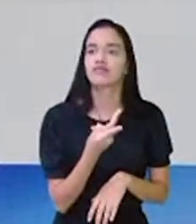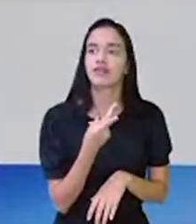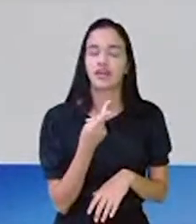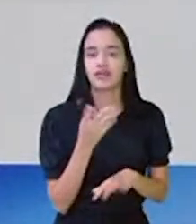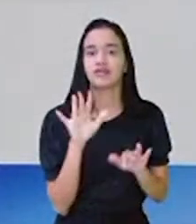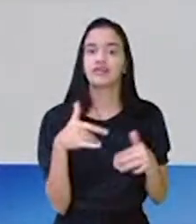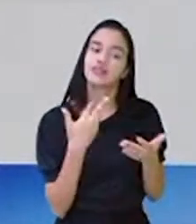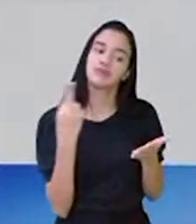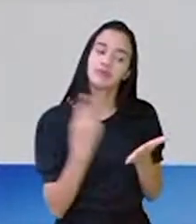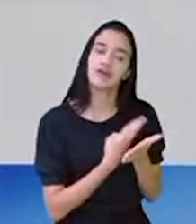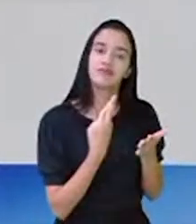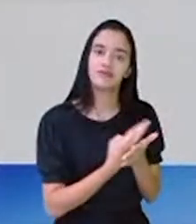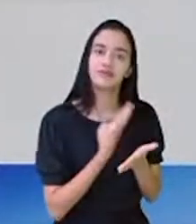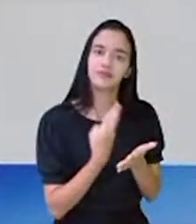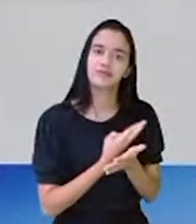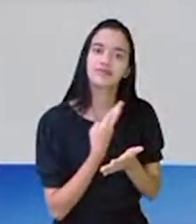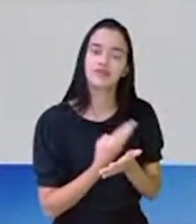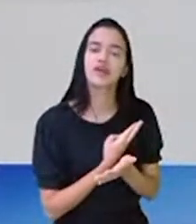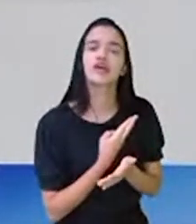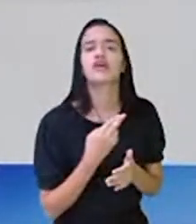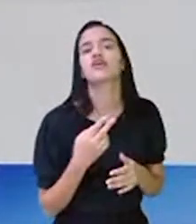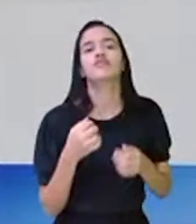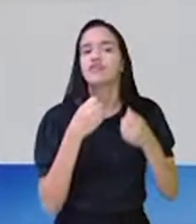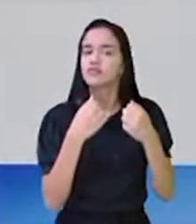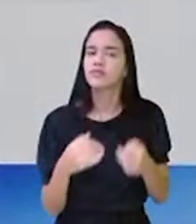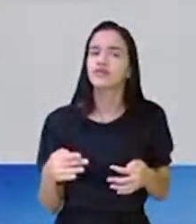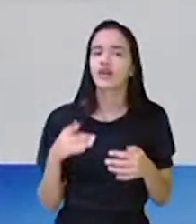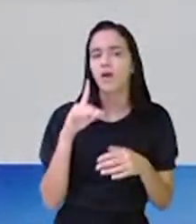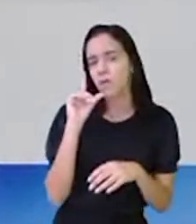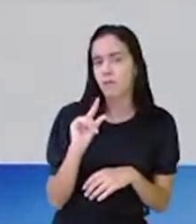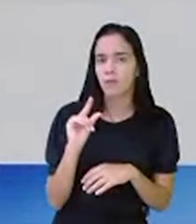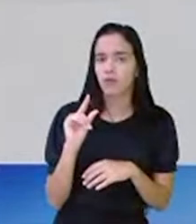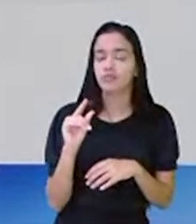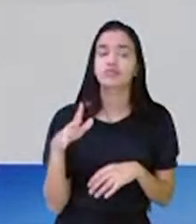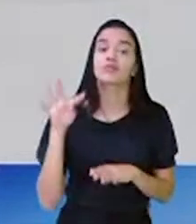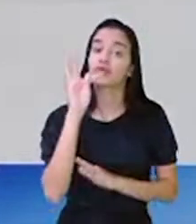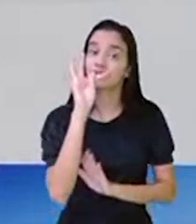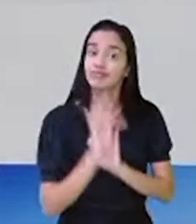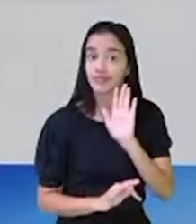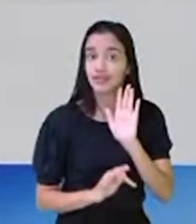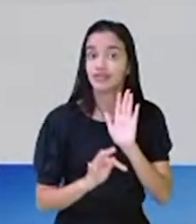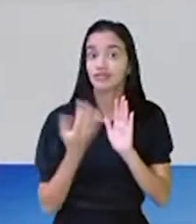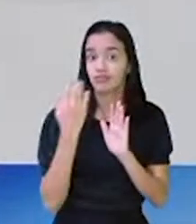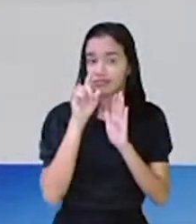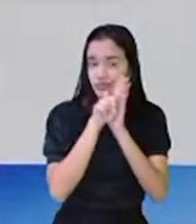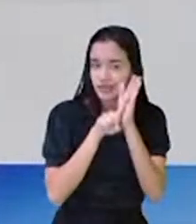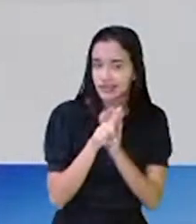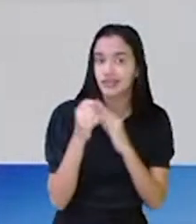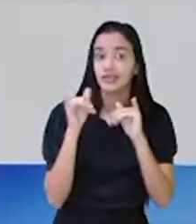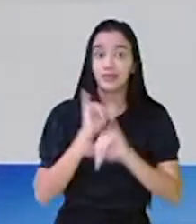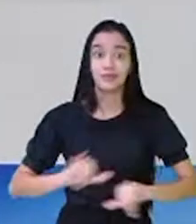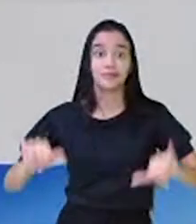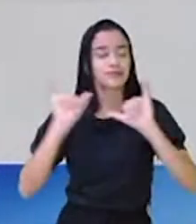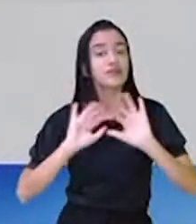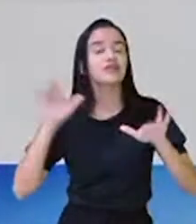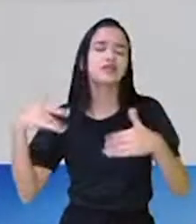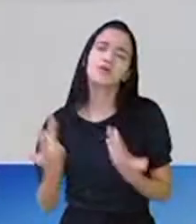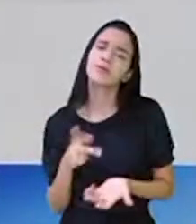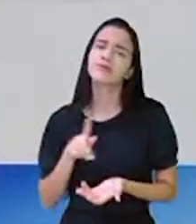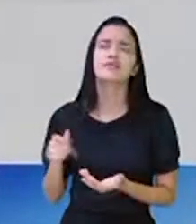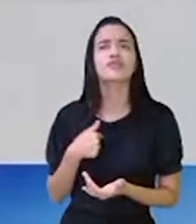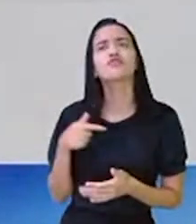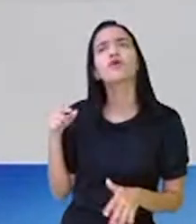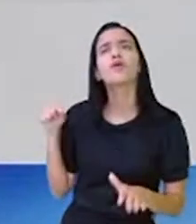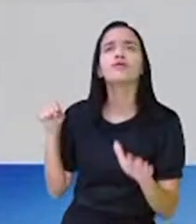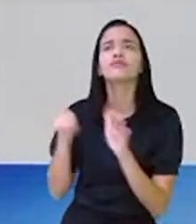já que nós vamos falar, sim, um pouquinho em algumas aulas sobre os textos de divulgação científica. Aí, professora, eu vou fazer